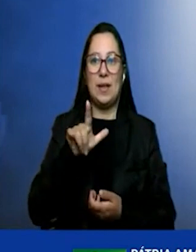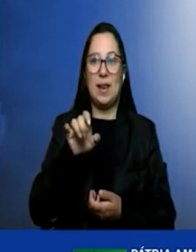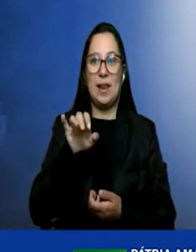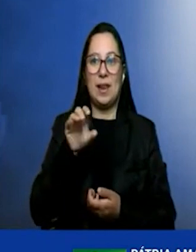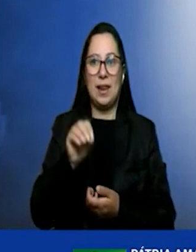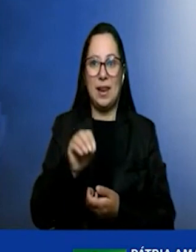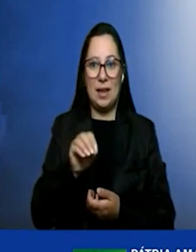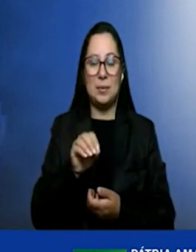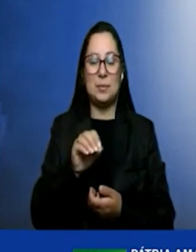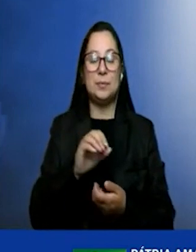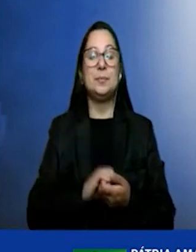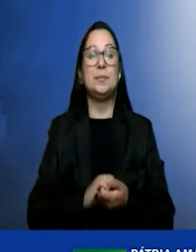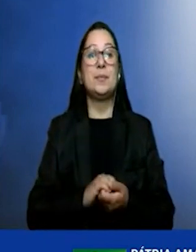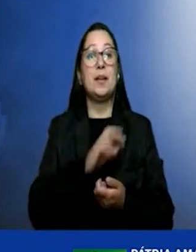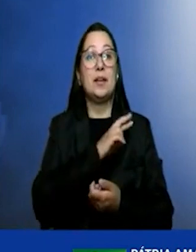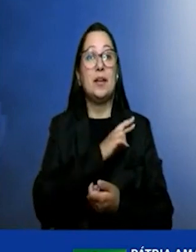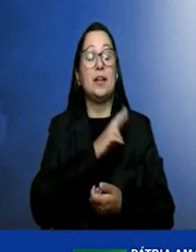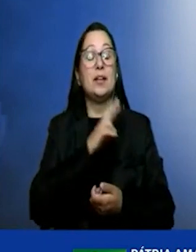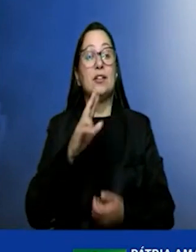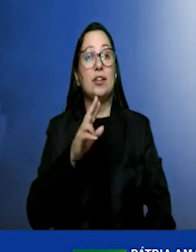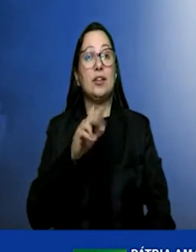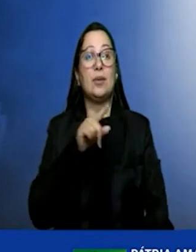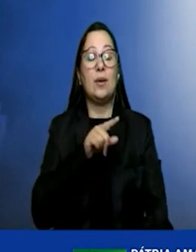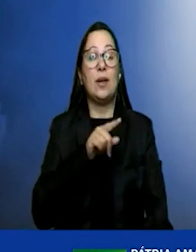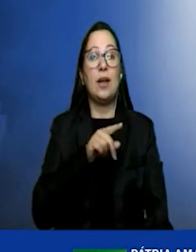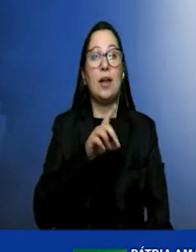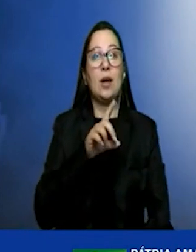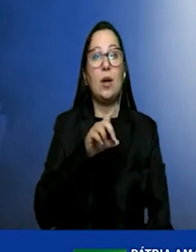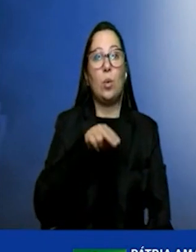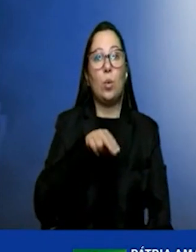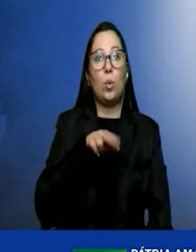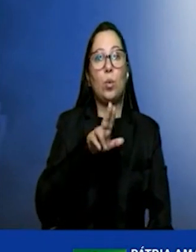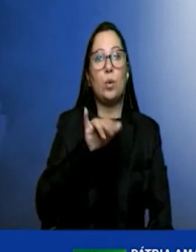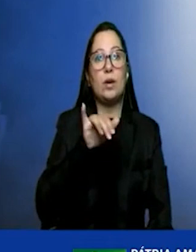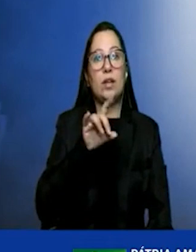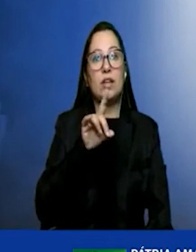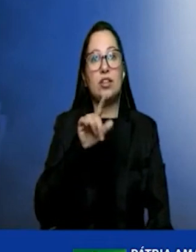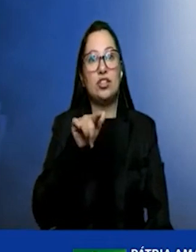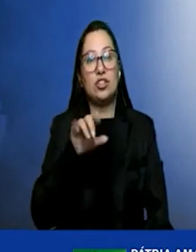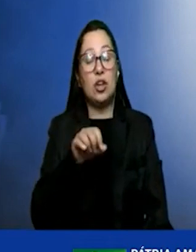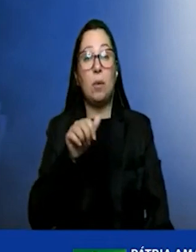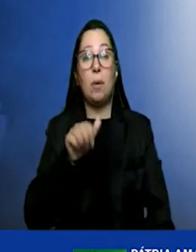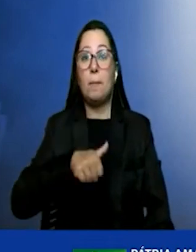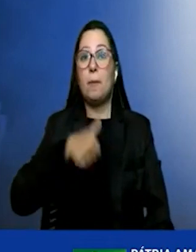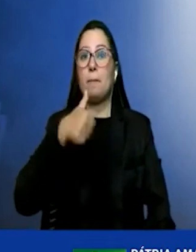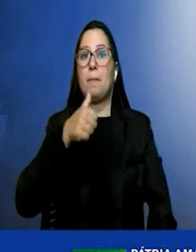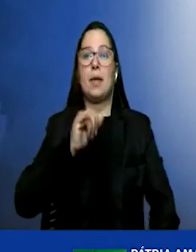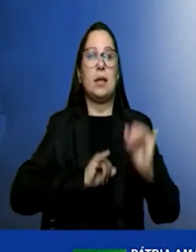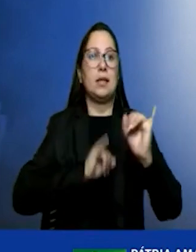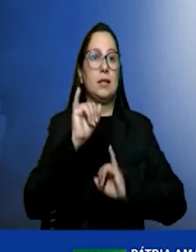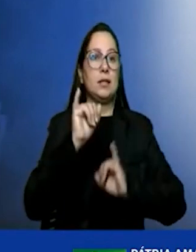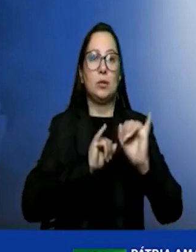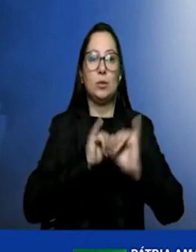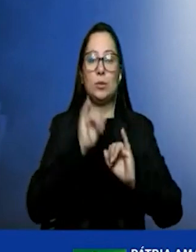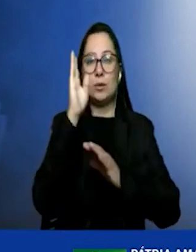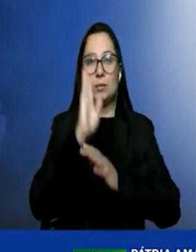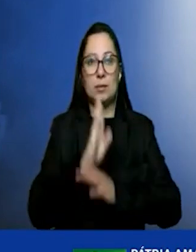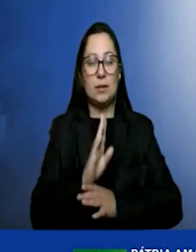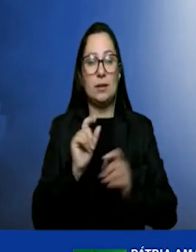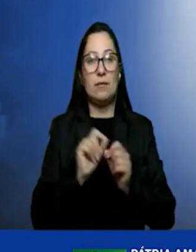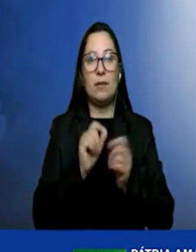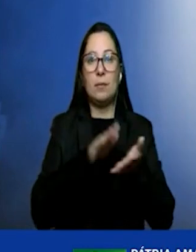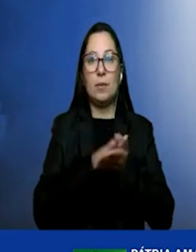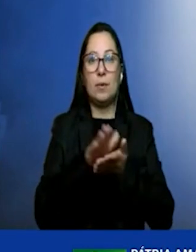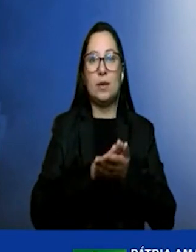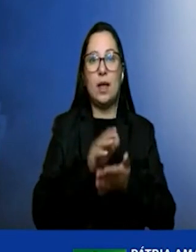indústria brasileira que vai produzir amônia verde no Brasil. Um investimento bastante significativo, não